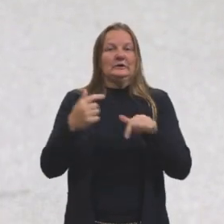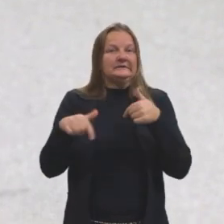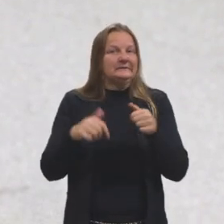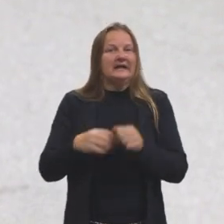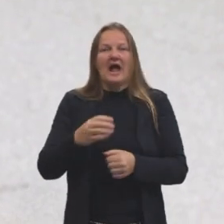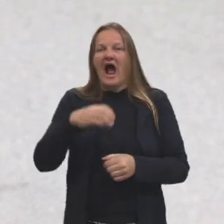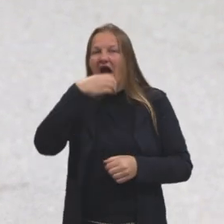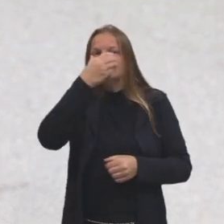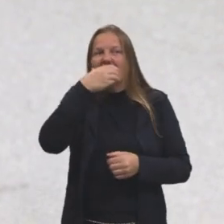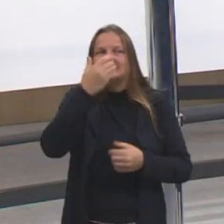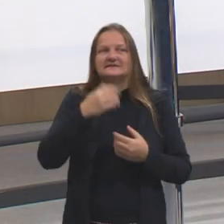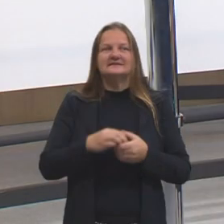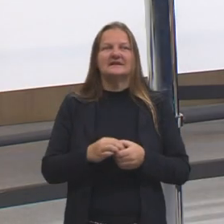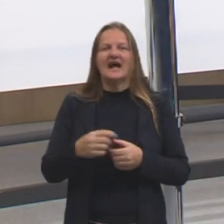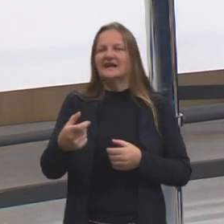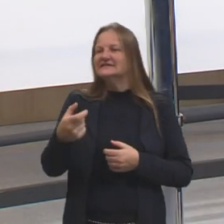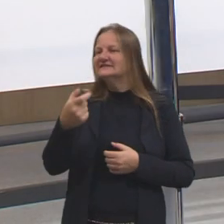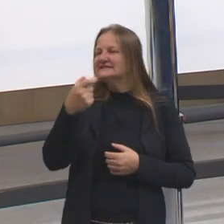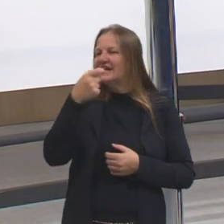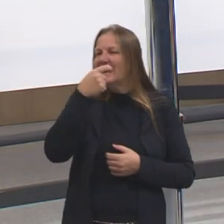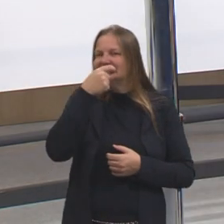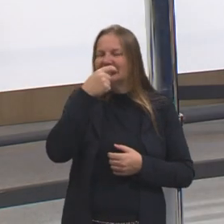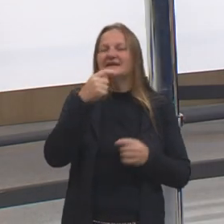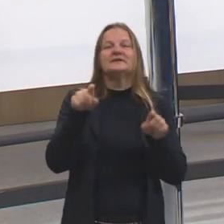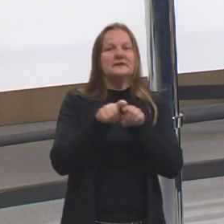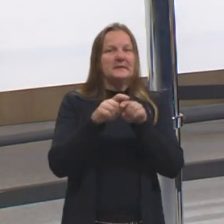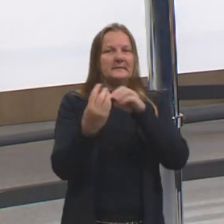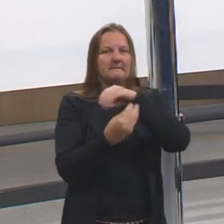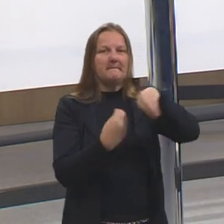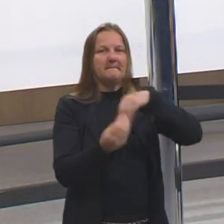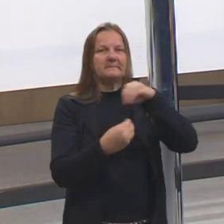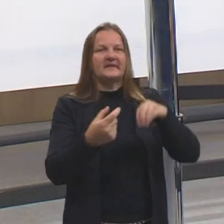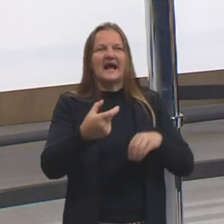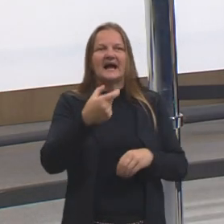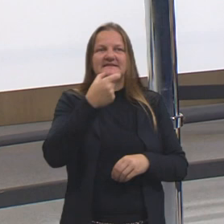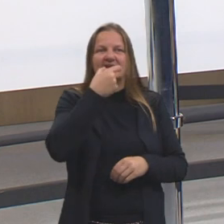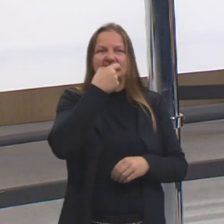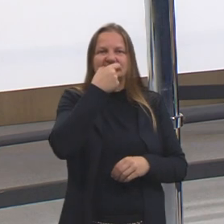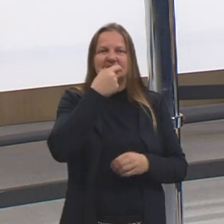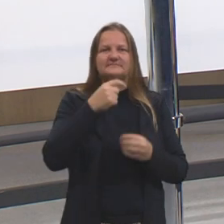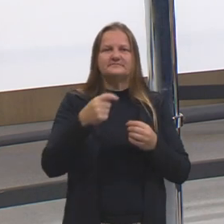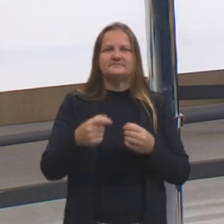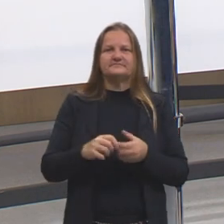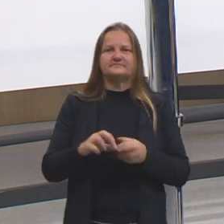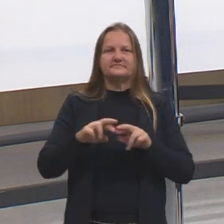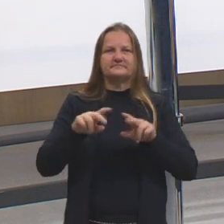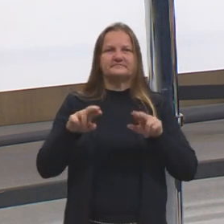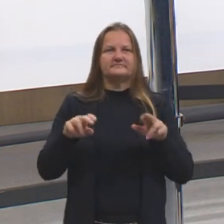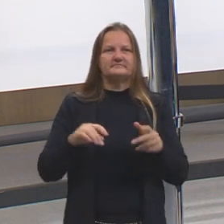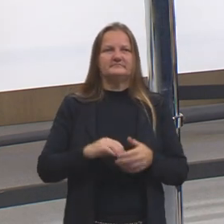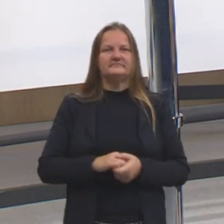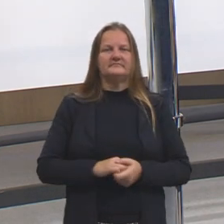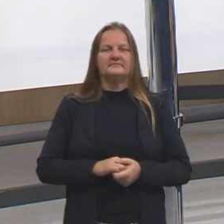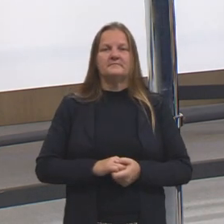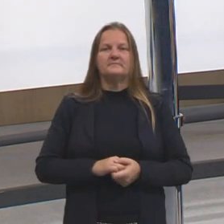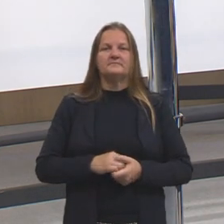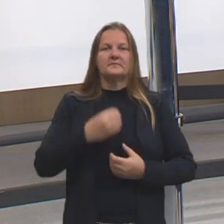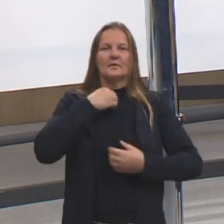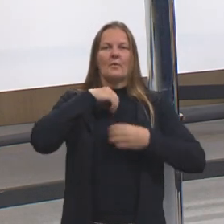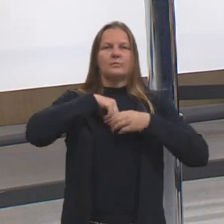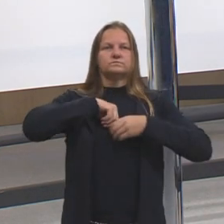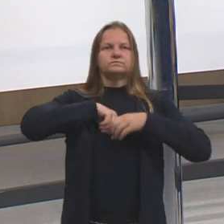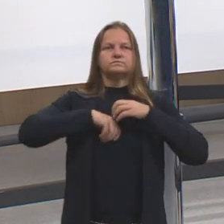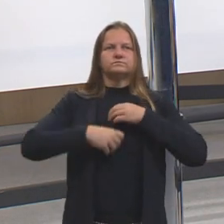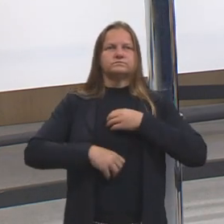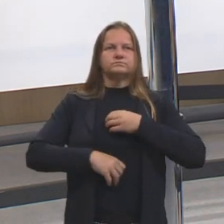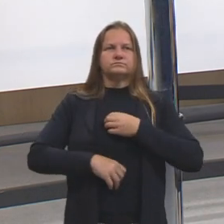e vai comendo umas bolachas no caminho. Tem bolacha Maria, tem um monte de bolacha aqui. Pronto. Ah, e vai